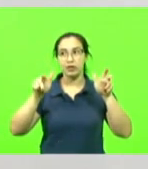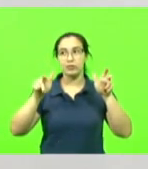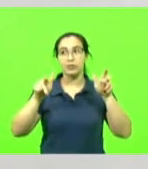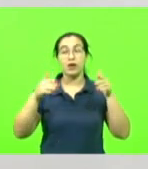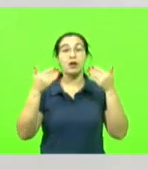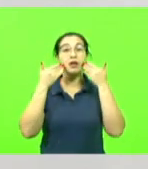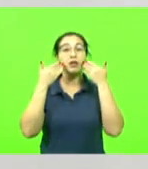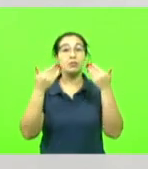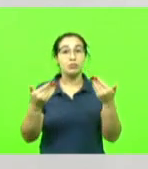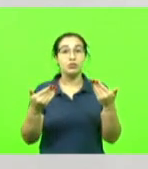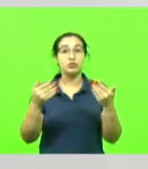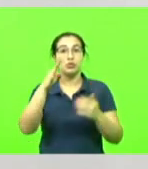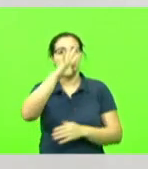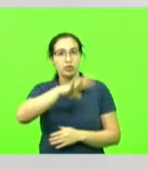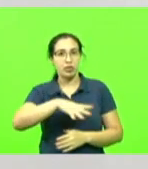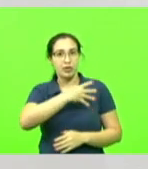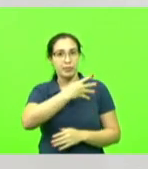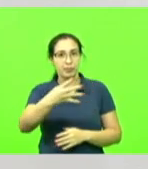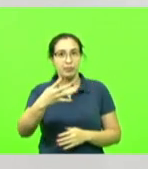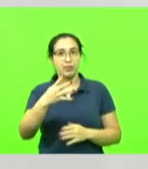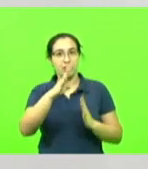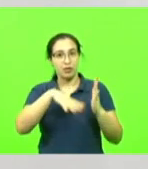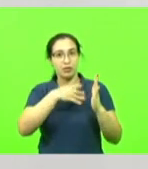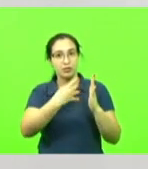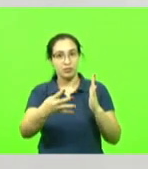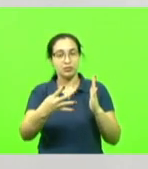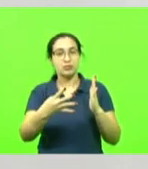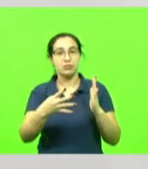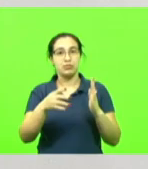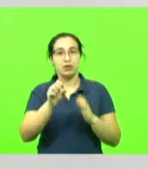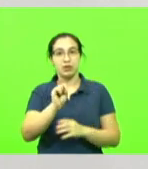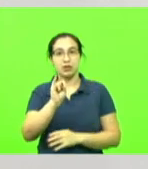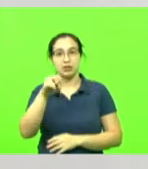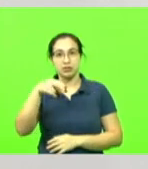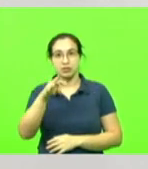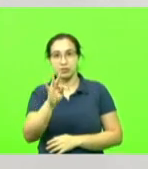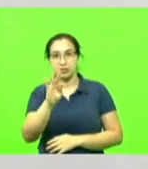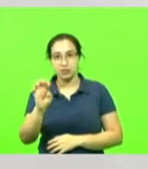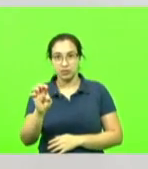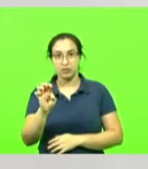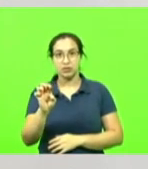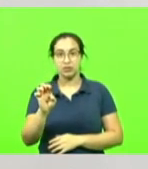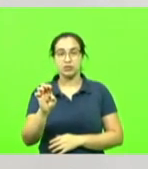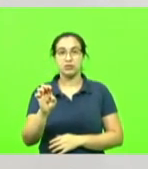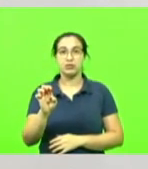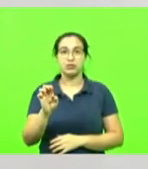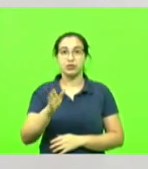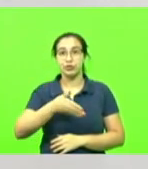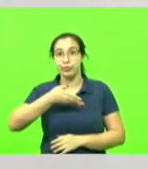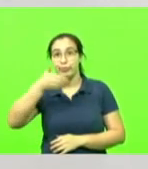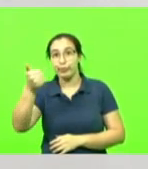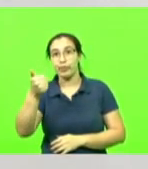tabela do Sinti, aliás, uma melhor perspectiva do que aquela apresentada pelo governo.